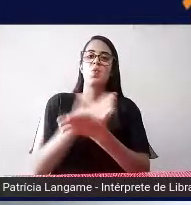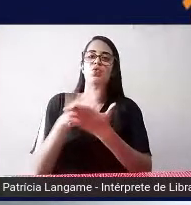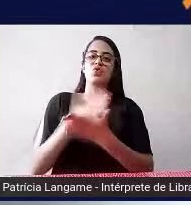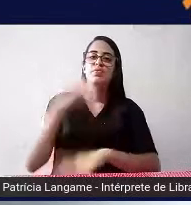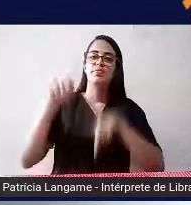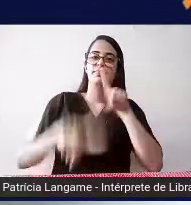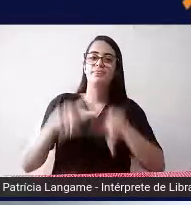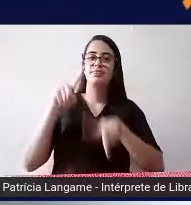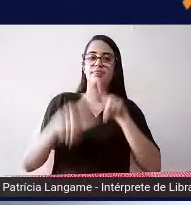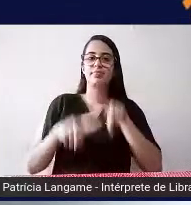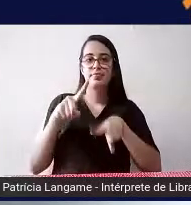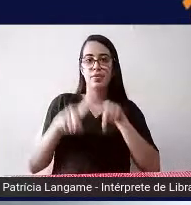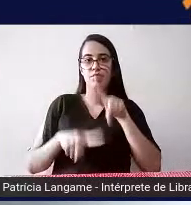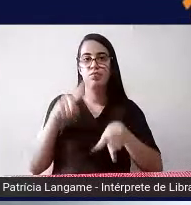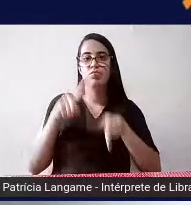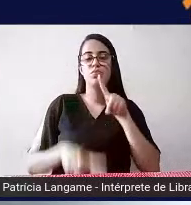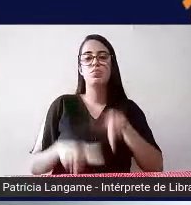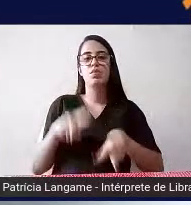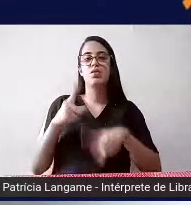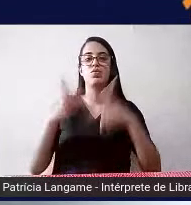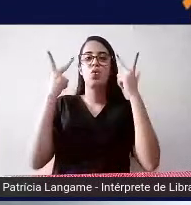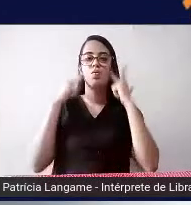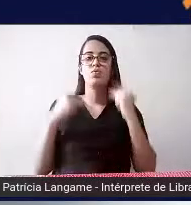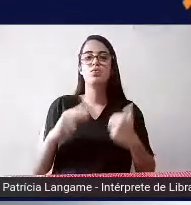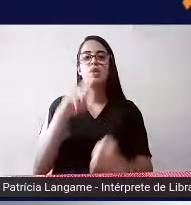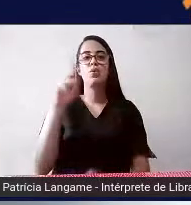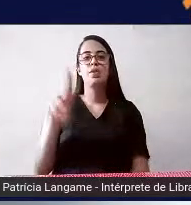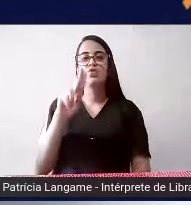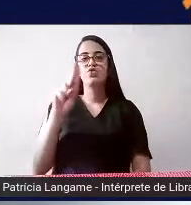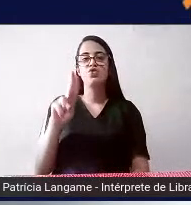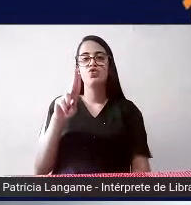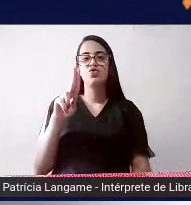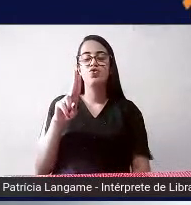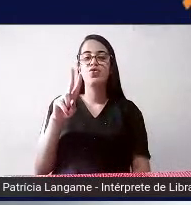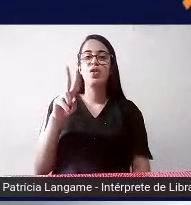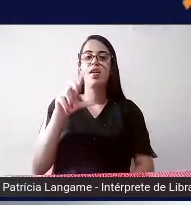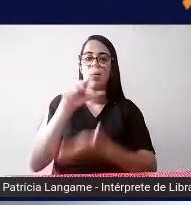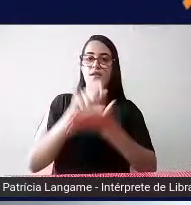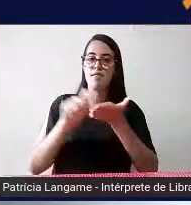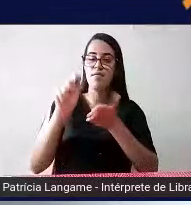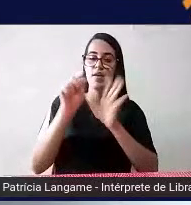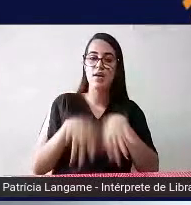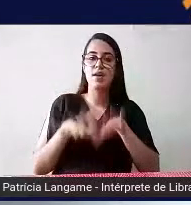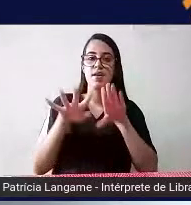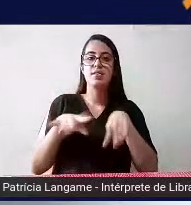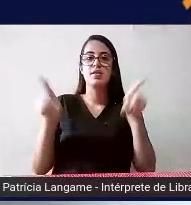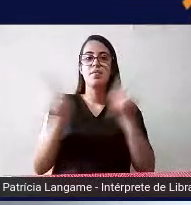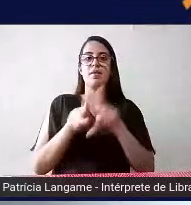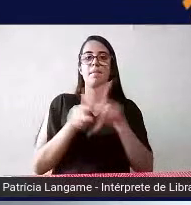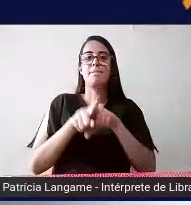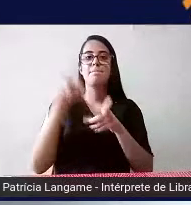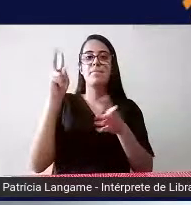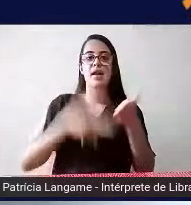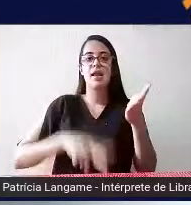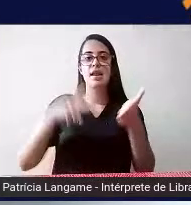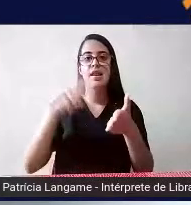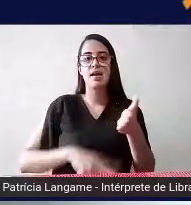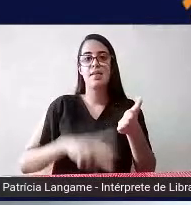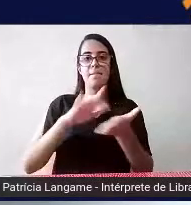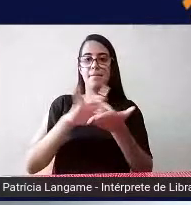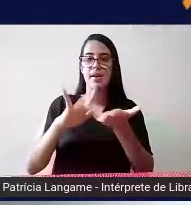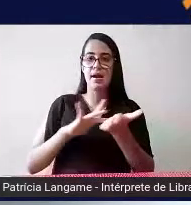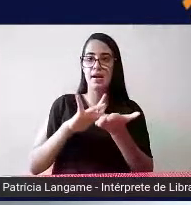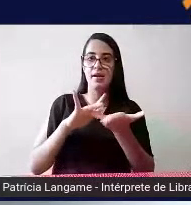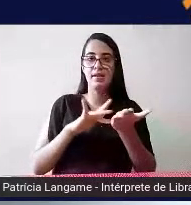comuns utilizados para se escrever e até para ler em Braille pode passar por favor